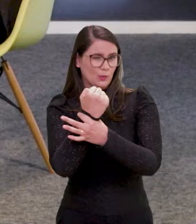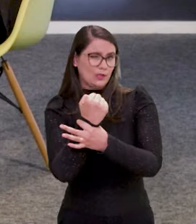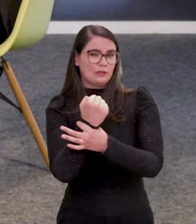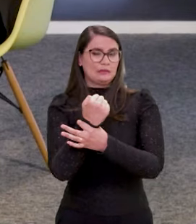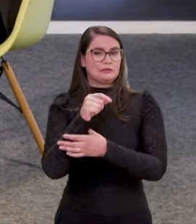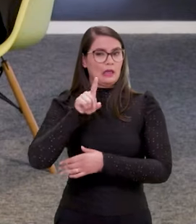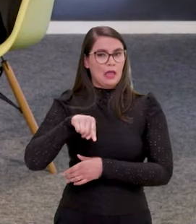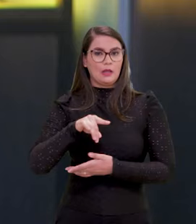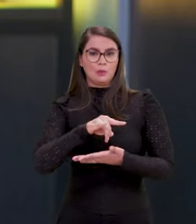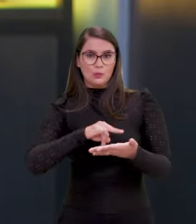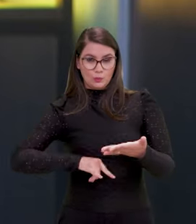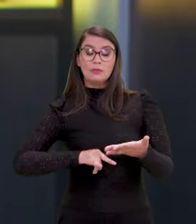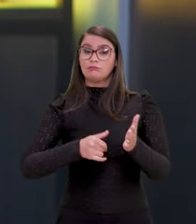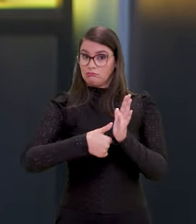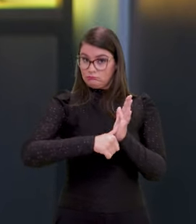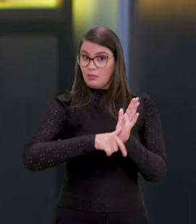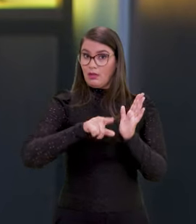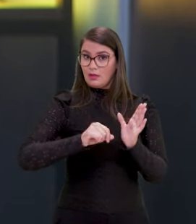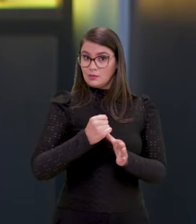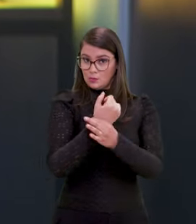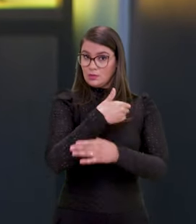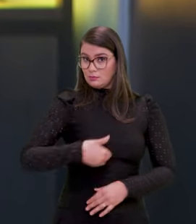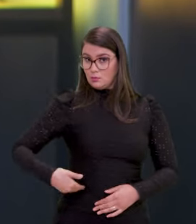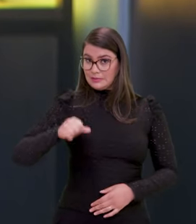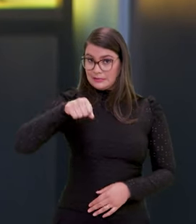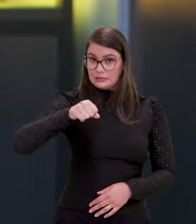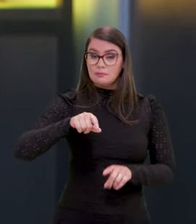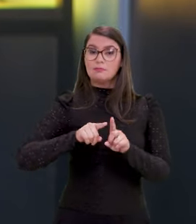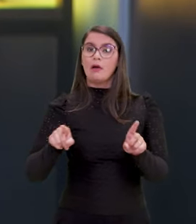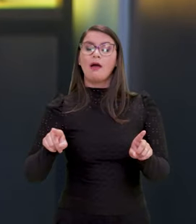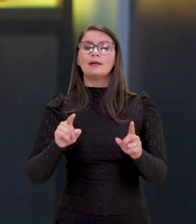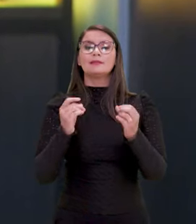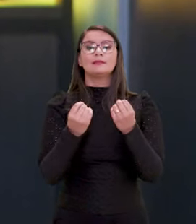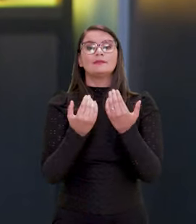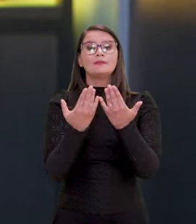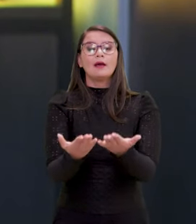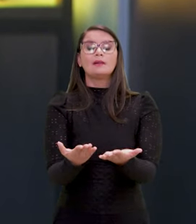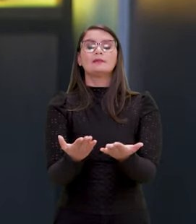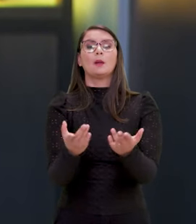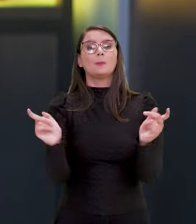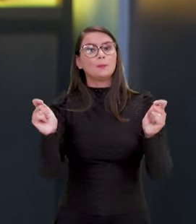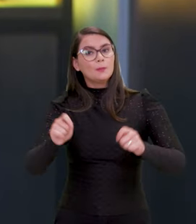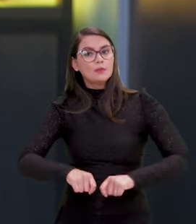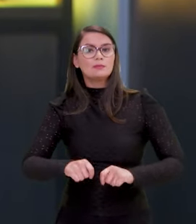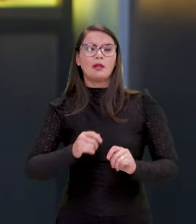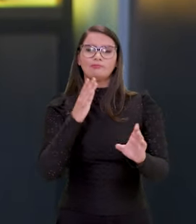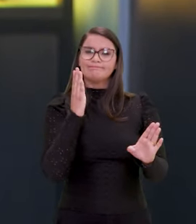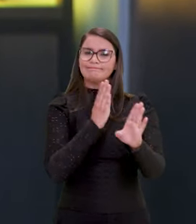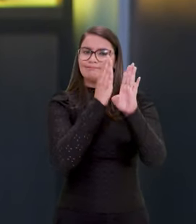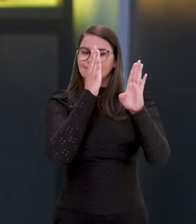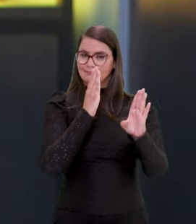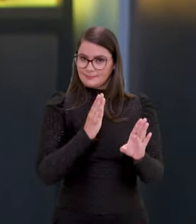no sentido de ser um documento que a identidade é um documento de segurança pública, na verdade, ela vai trazer a condição de ser um